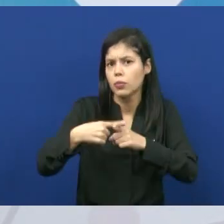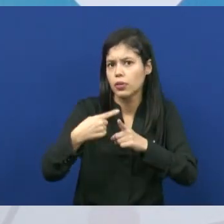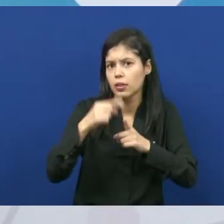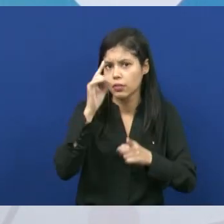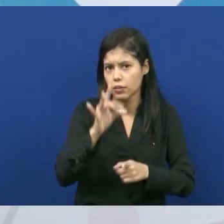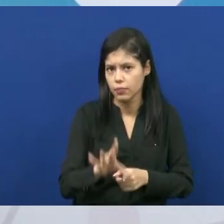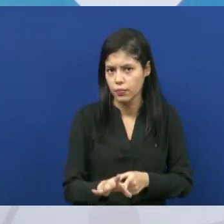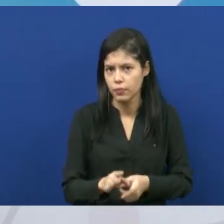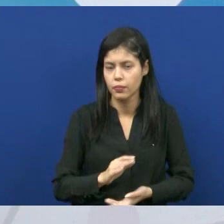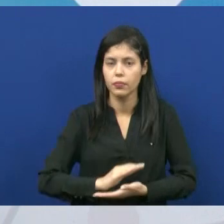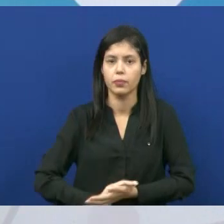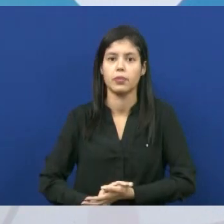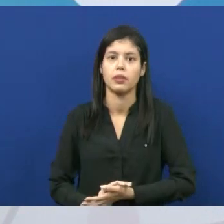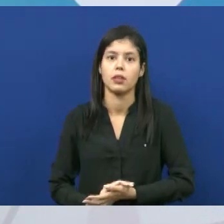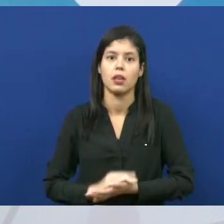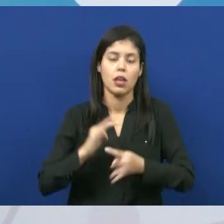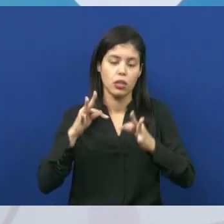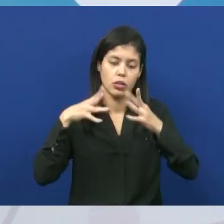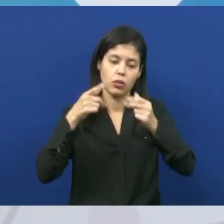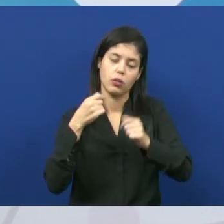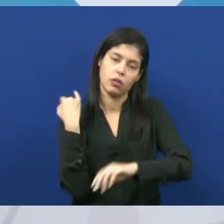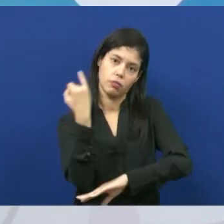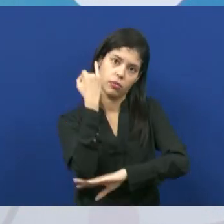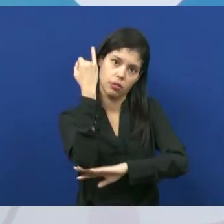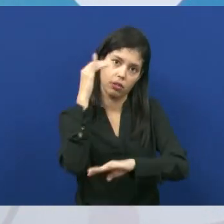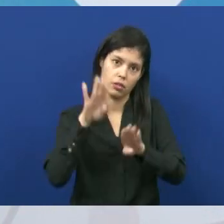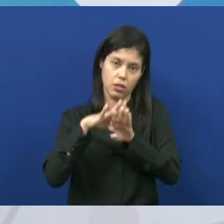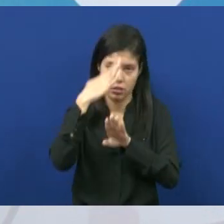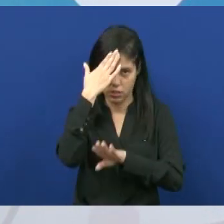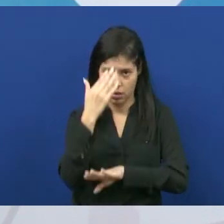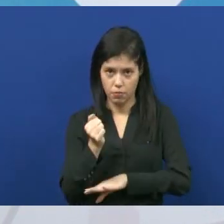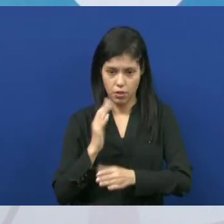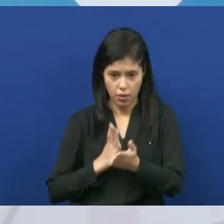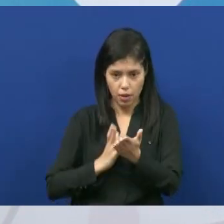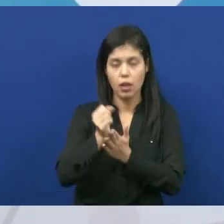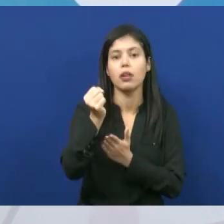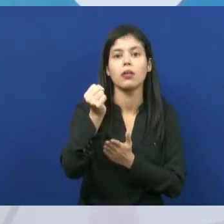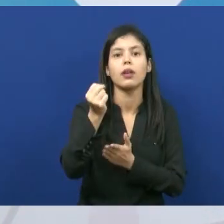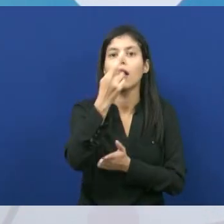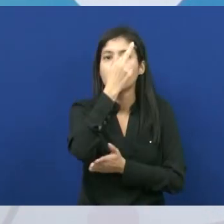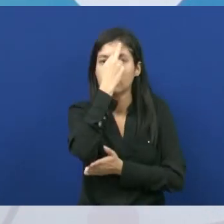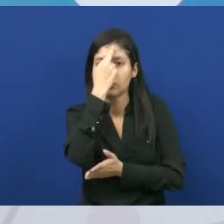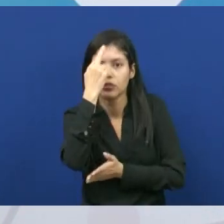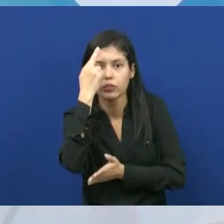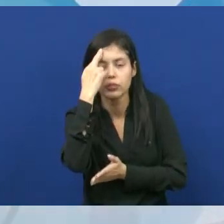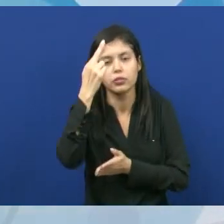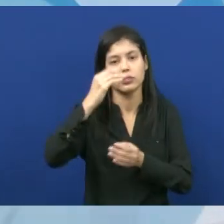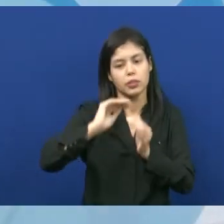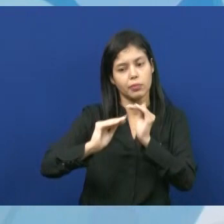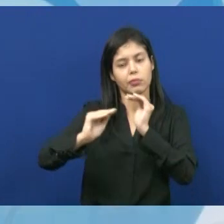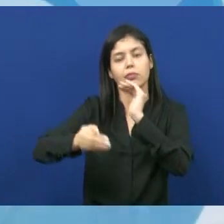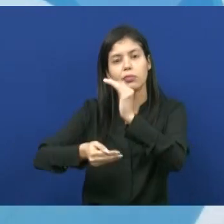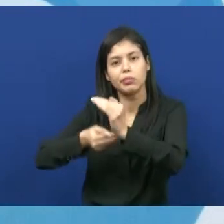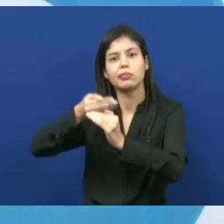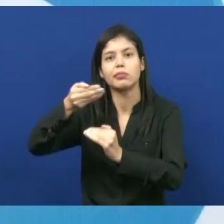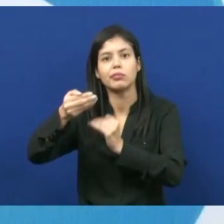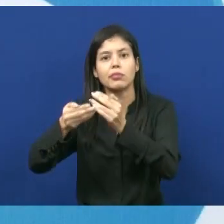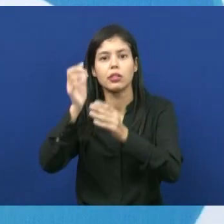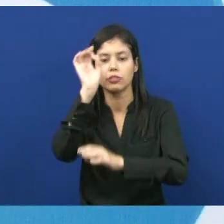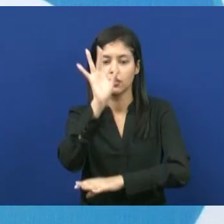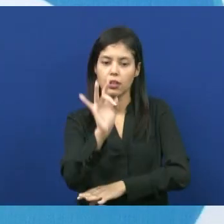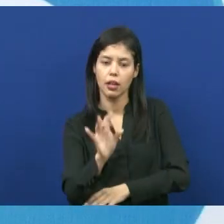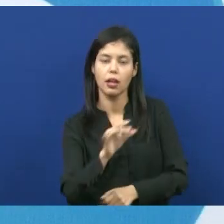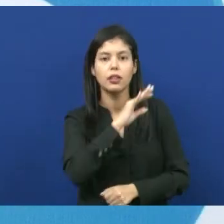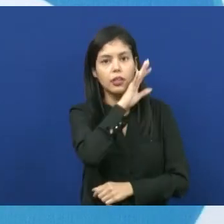de tudo isso. Isso tudo é importante para que a gente consiga resgatar a história evolutiva de todos os